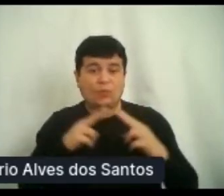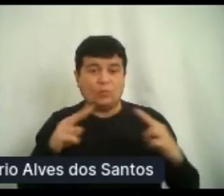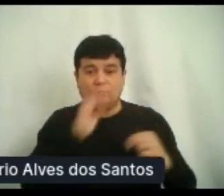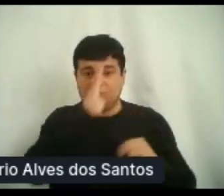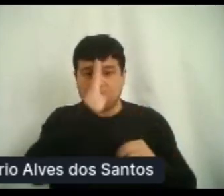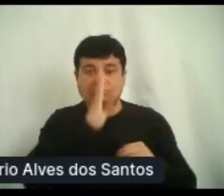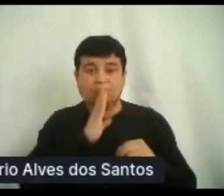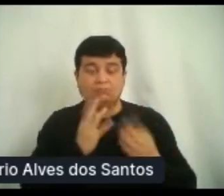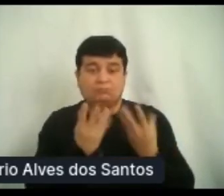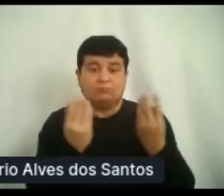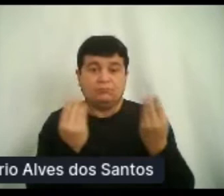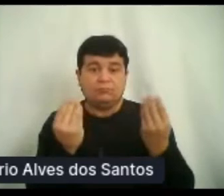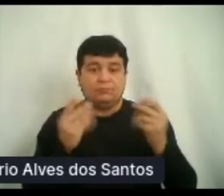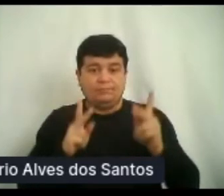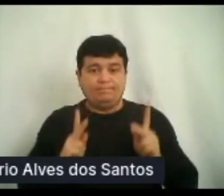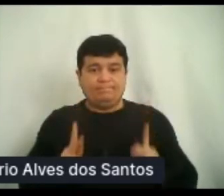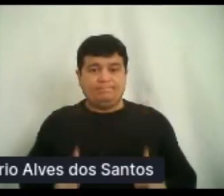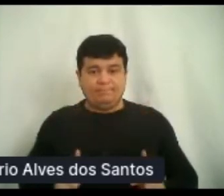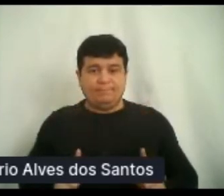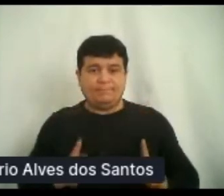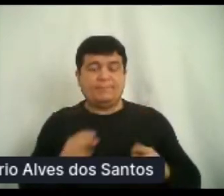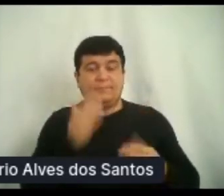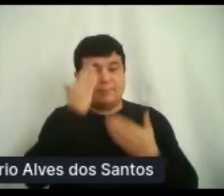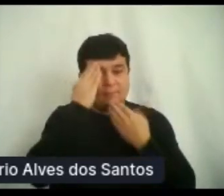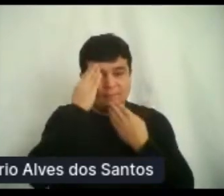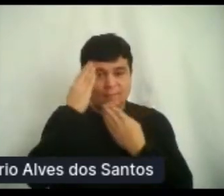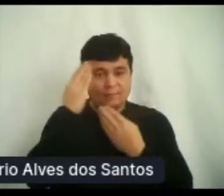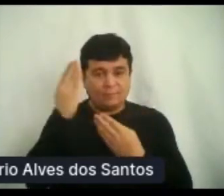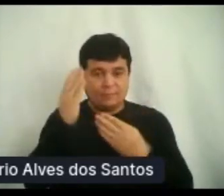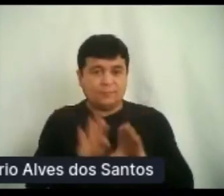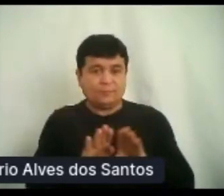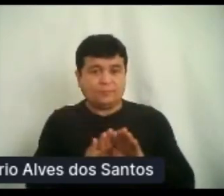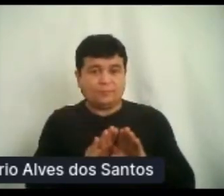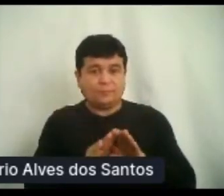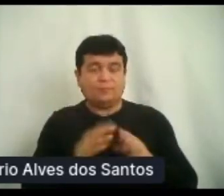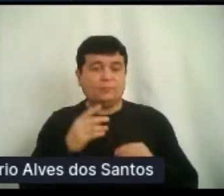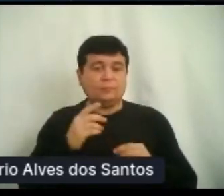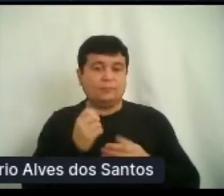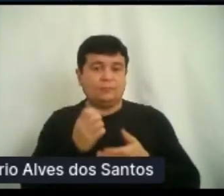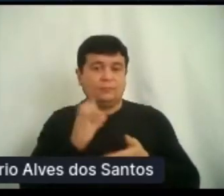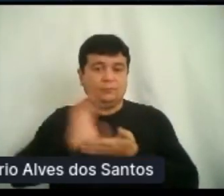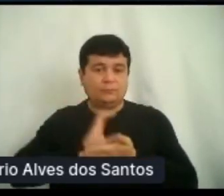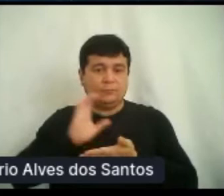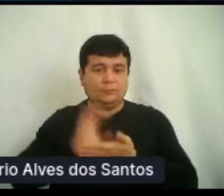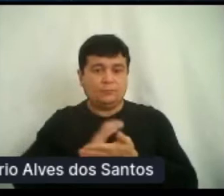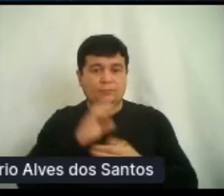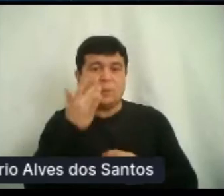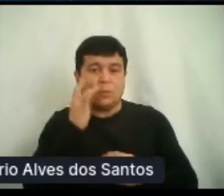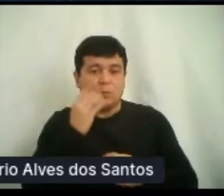online e gratuito para tantas pessoas. Agradecemos aos patrocinadores Zouro,